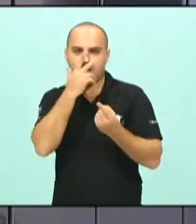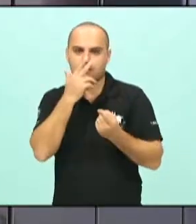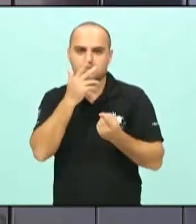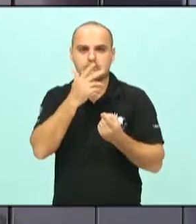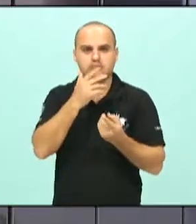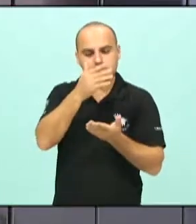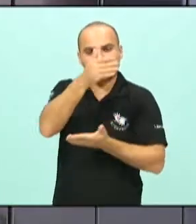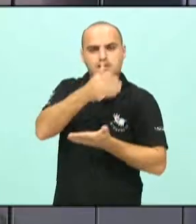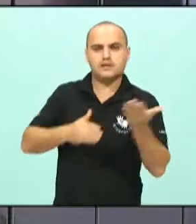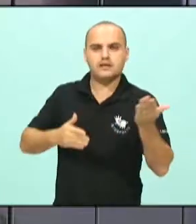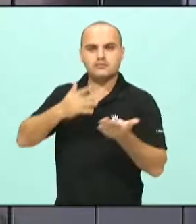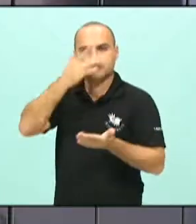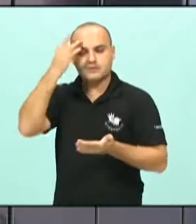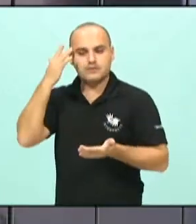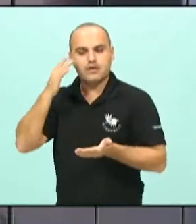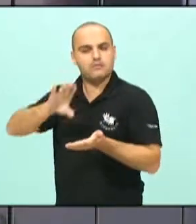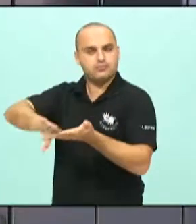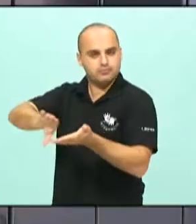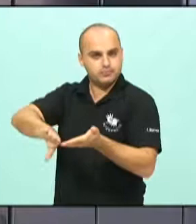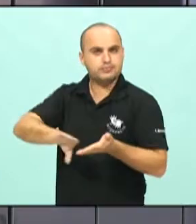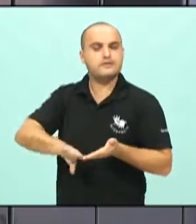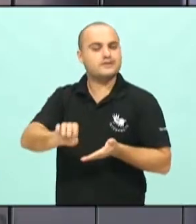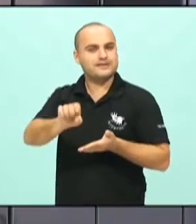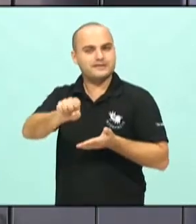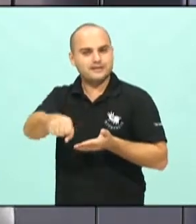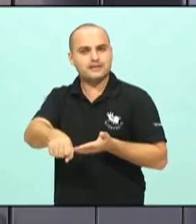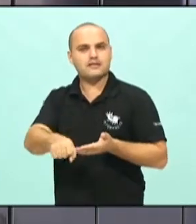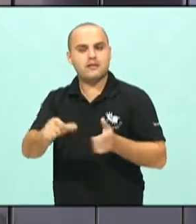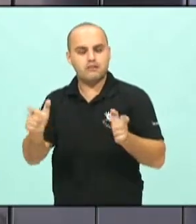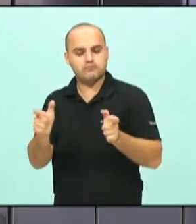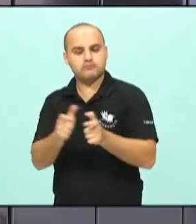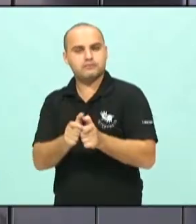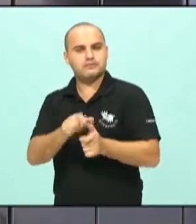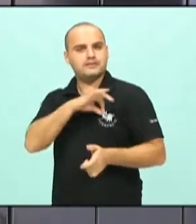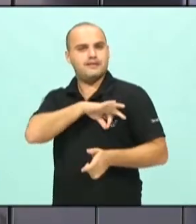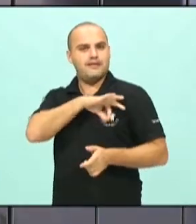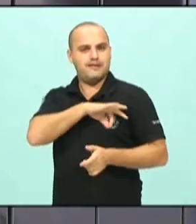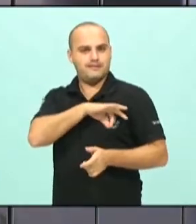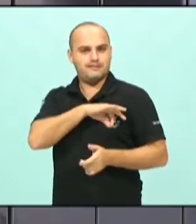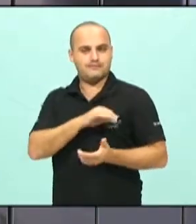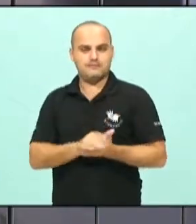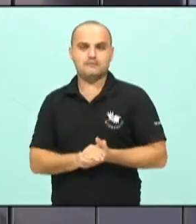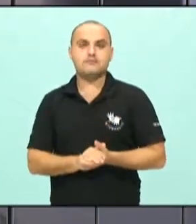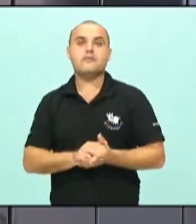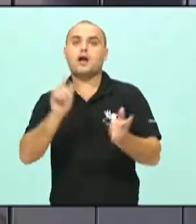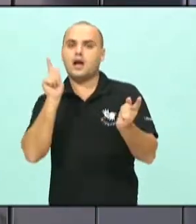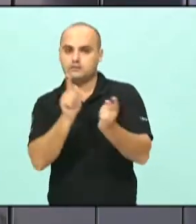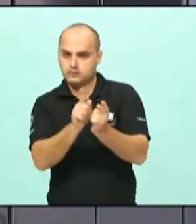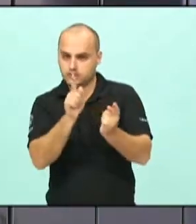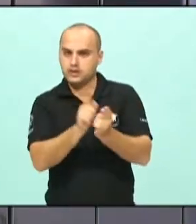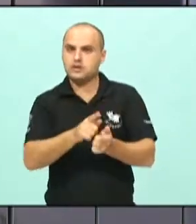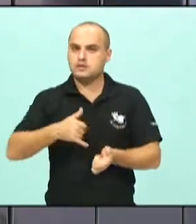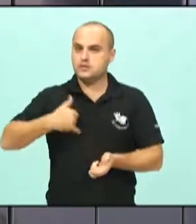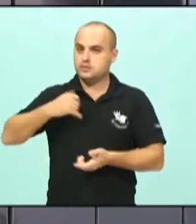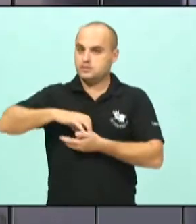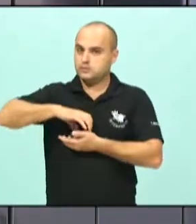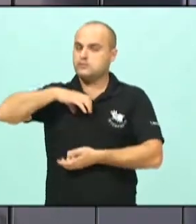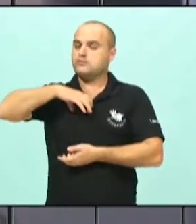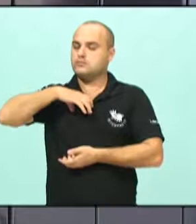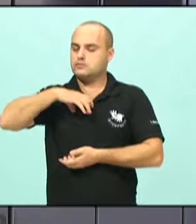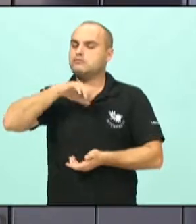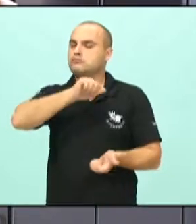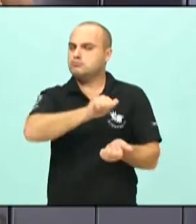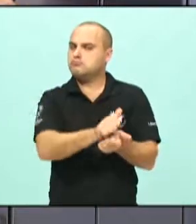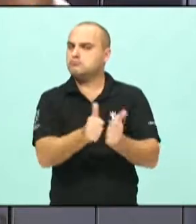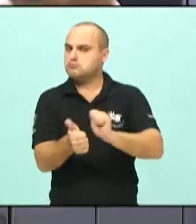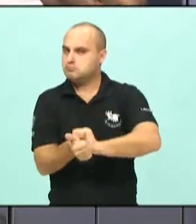da população. Ela consegue atender também os idosos de uma maneira mais adequada